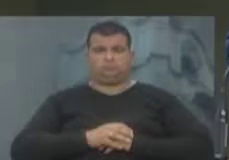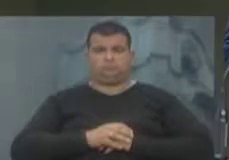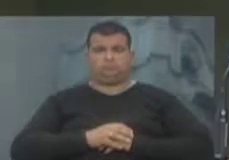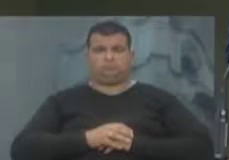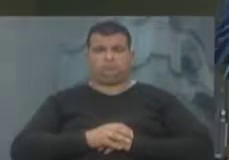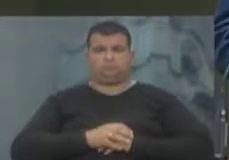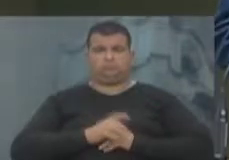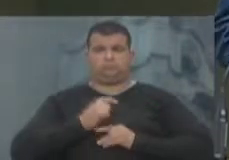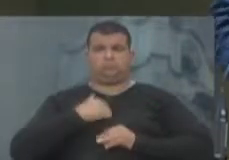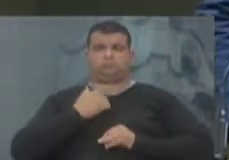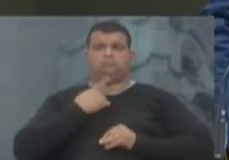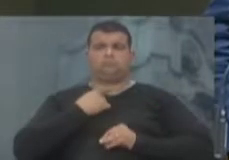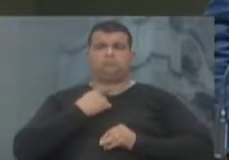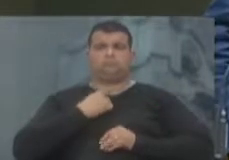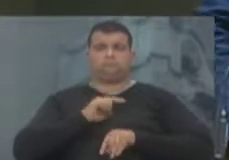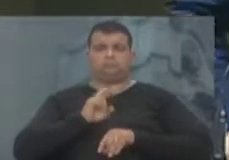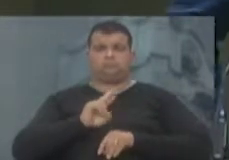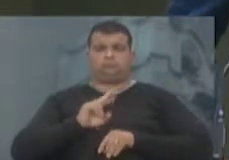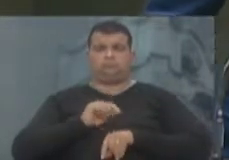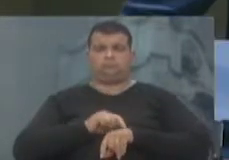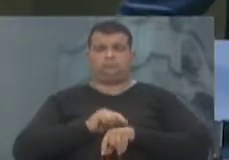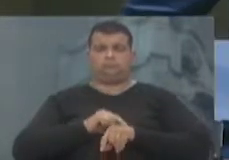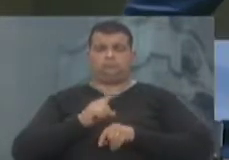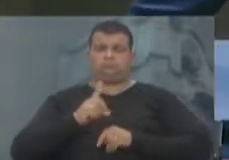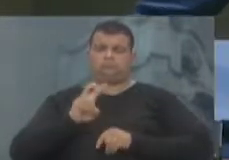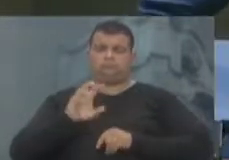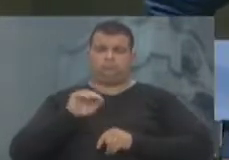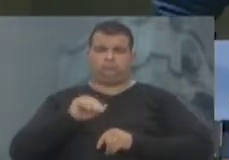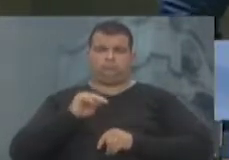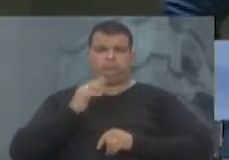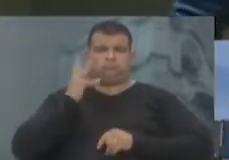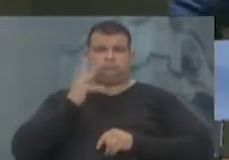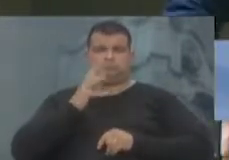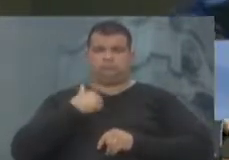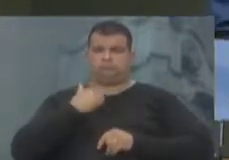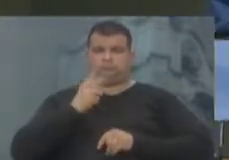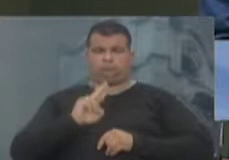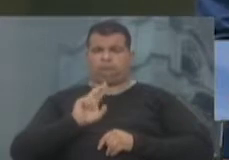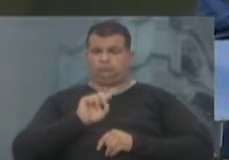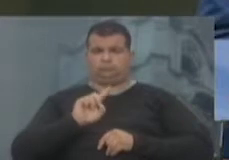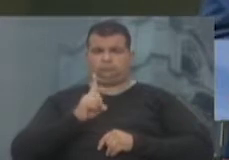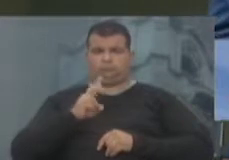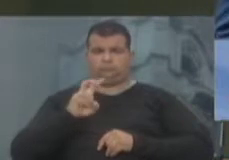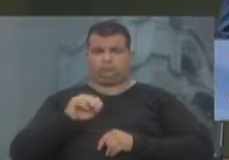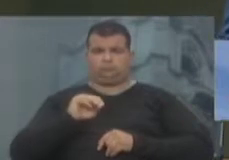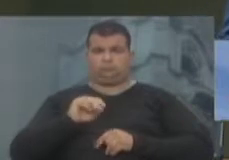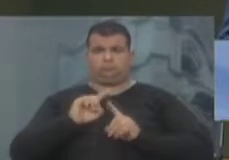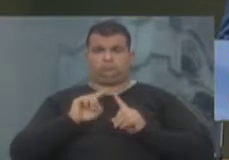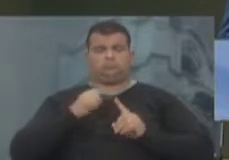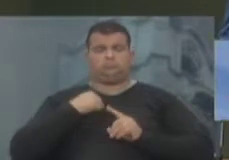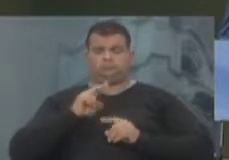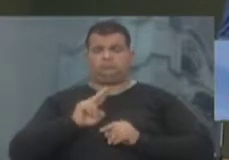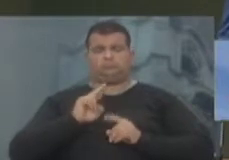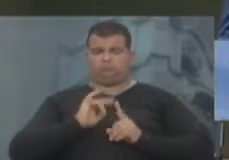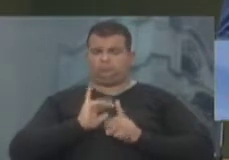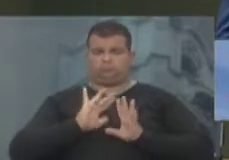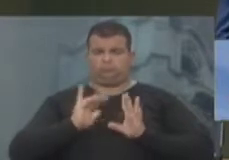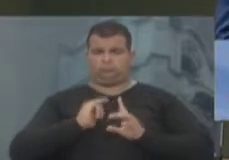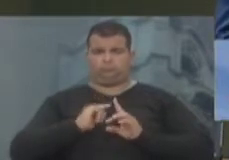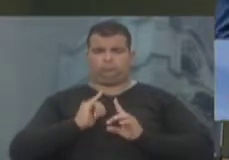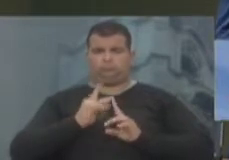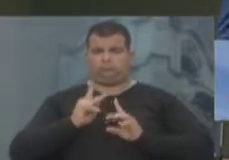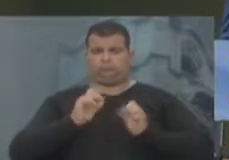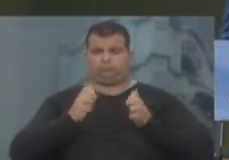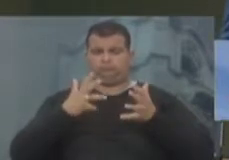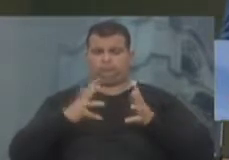Gostaria de usar desse meu tempo de grande expediente, não vou usar todos os 15 minutos, mas gostaria de usar parte dele para fazer um